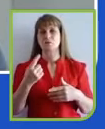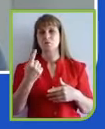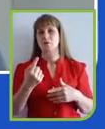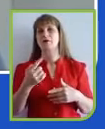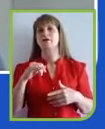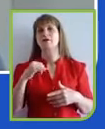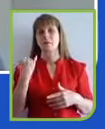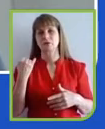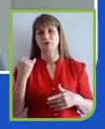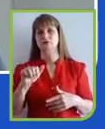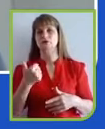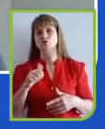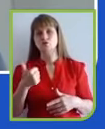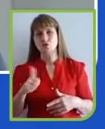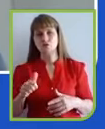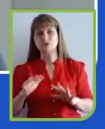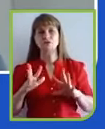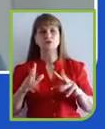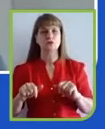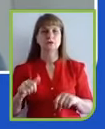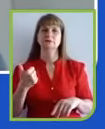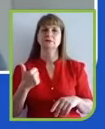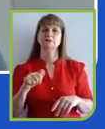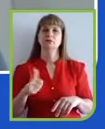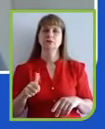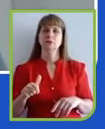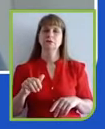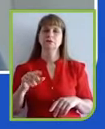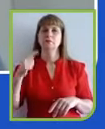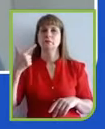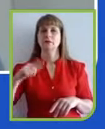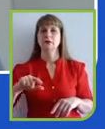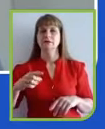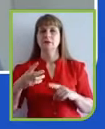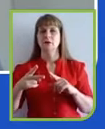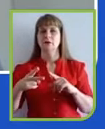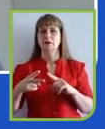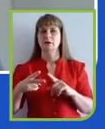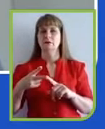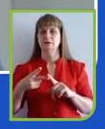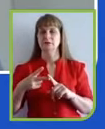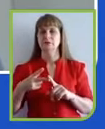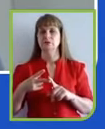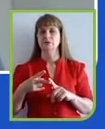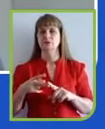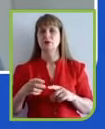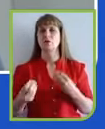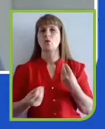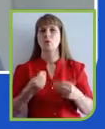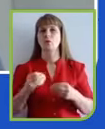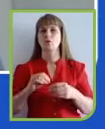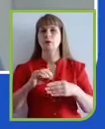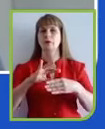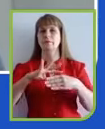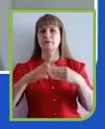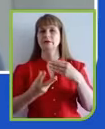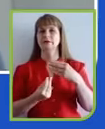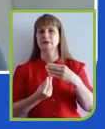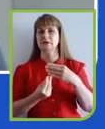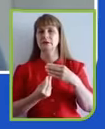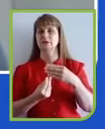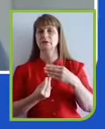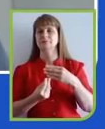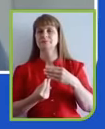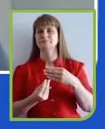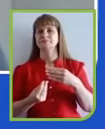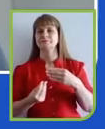mas a gente entende que, na forma como a Braskem está se colocando, acho que a tendência de